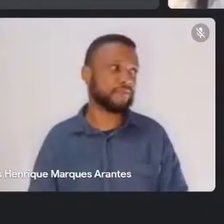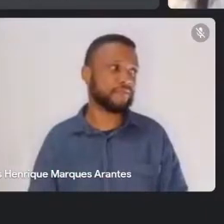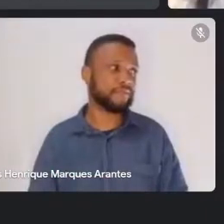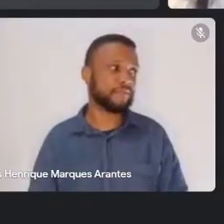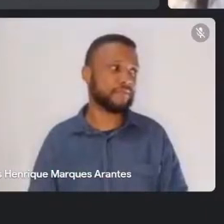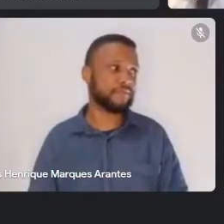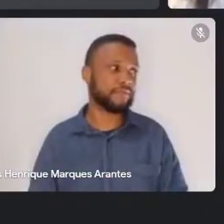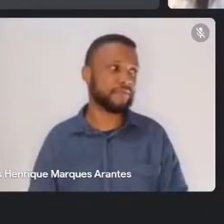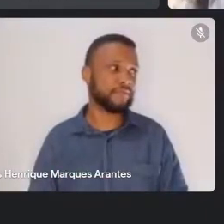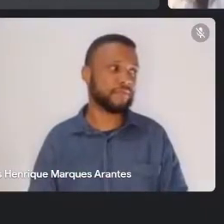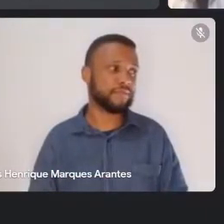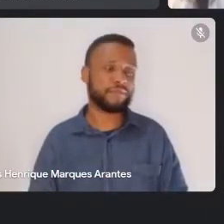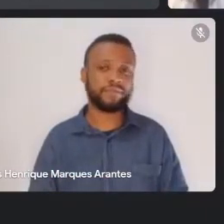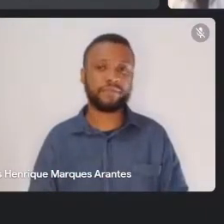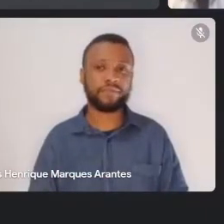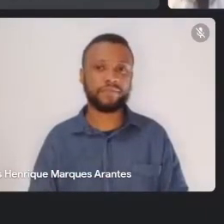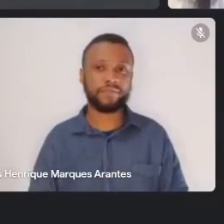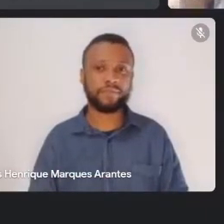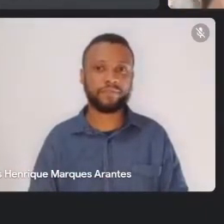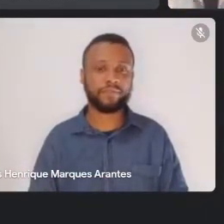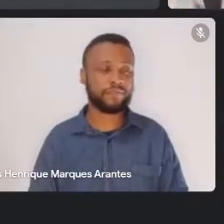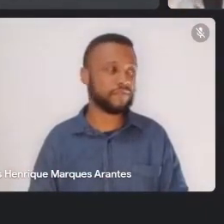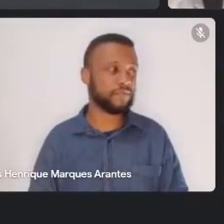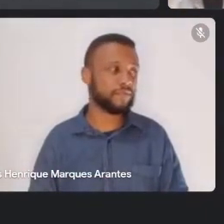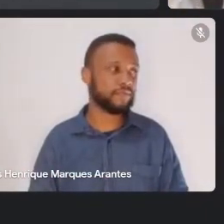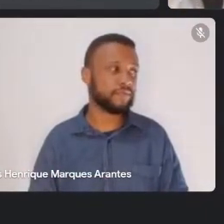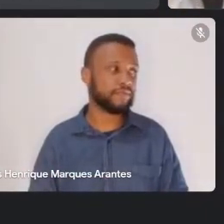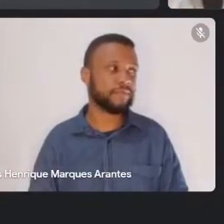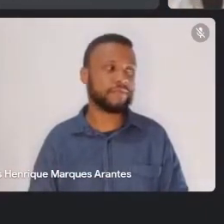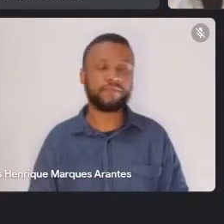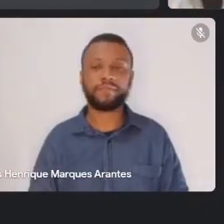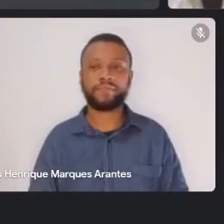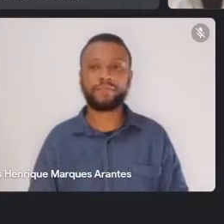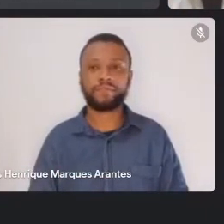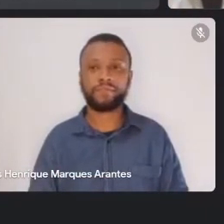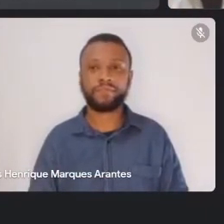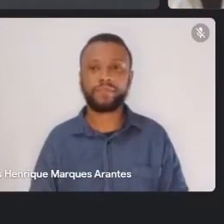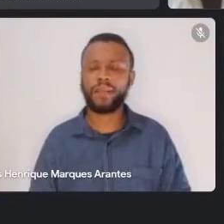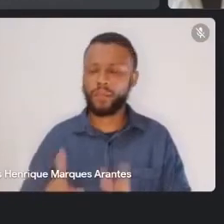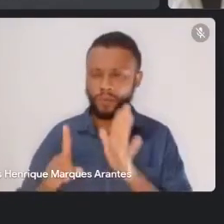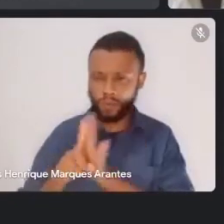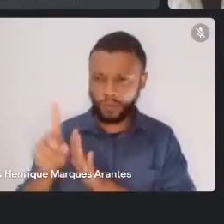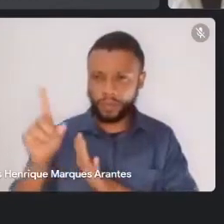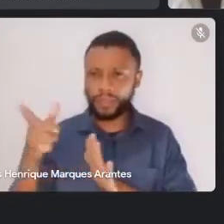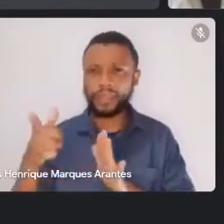Não, não escutamos você ainda. Você está num computador, num celular...